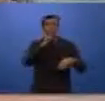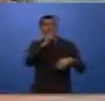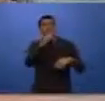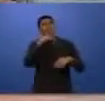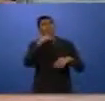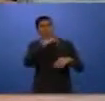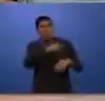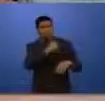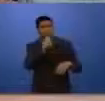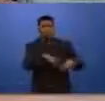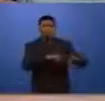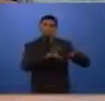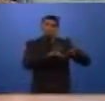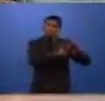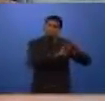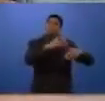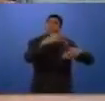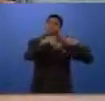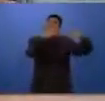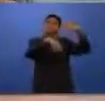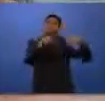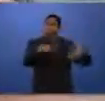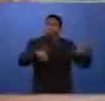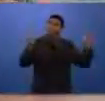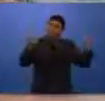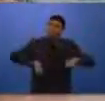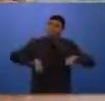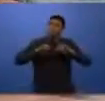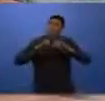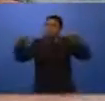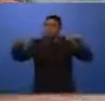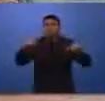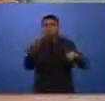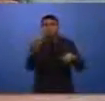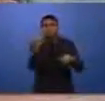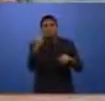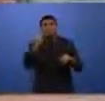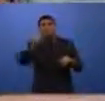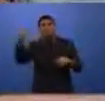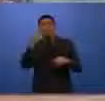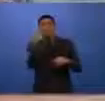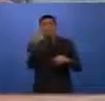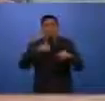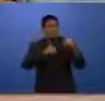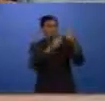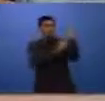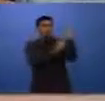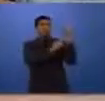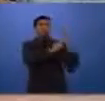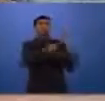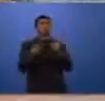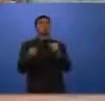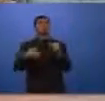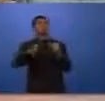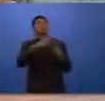e, sobretudo, aí, é sabedor de que ele pode denunciar, sabedor de que ele tem um superpoder aí nas